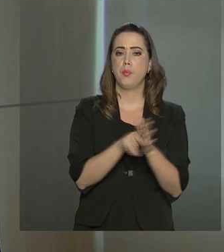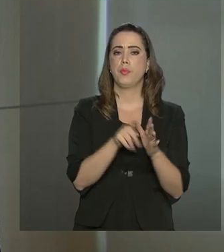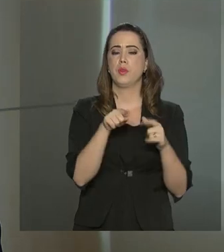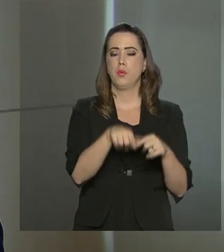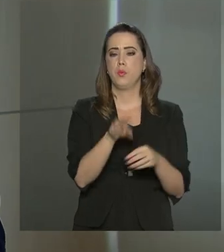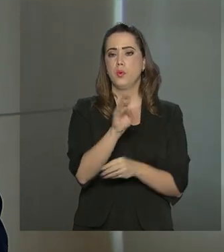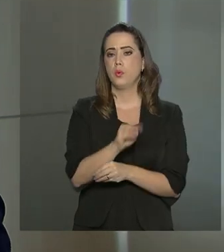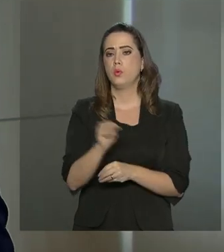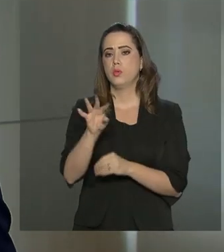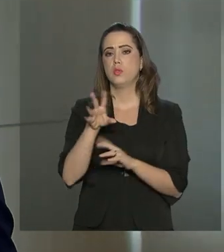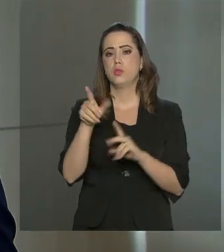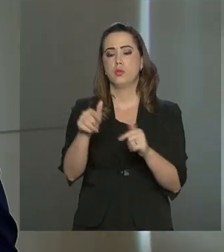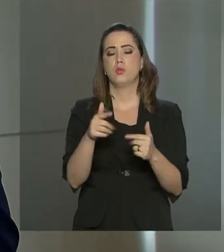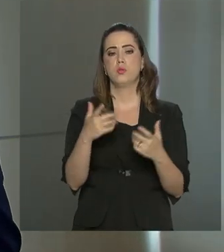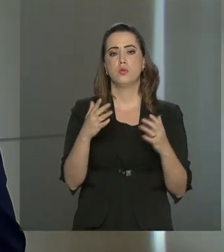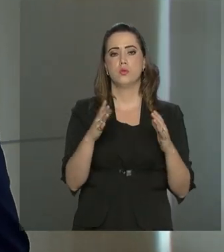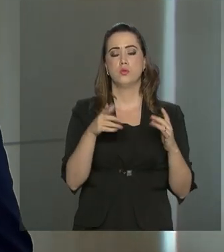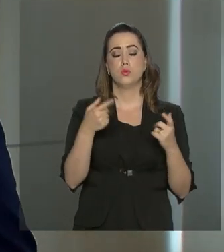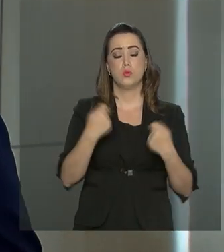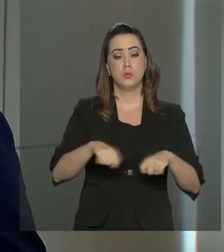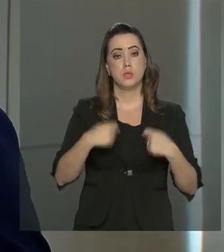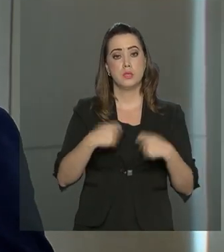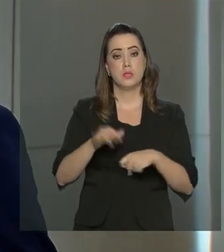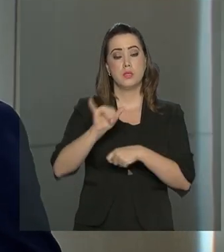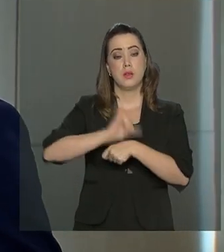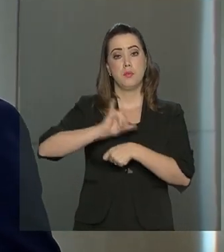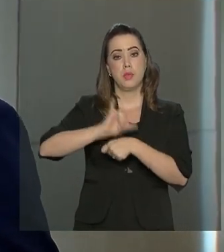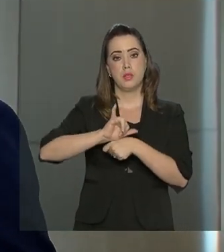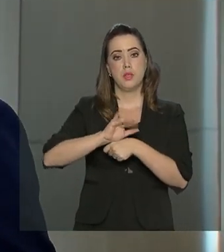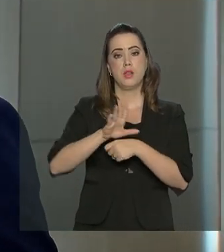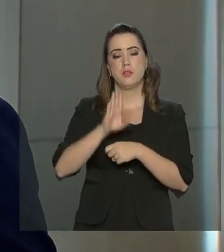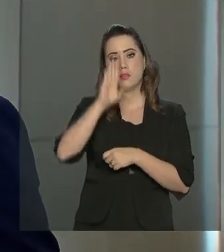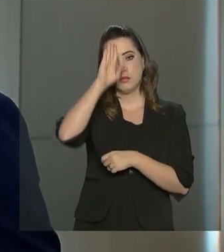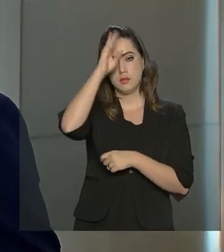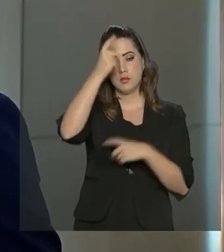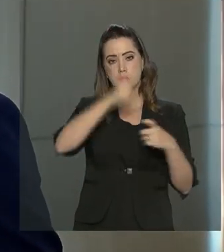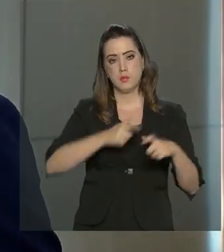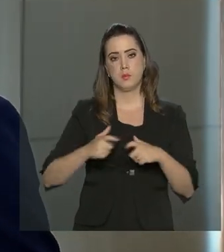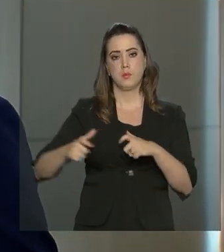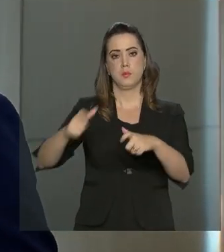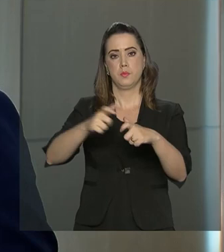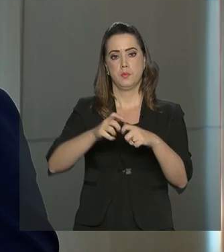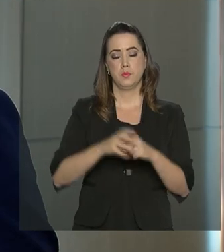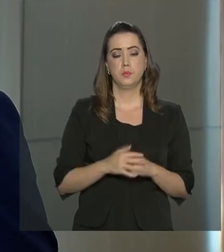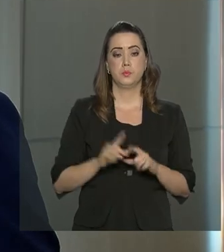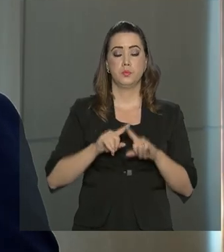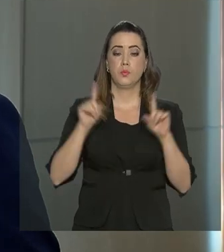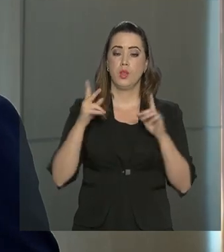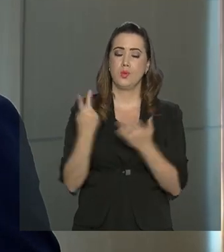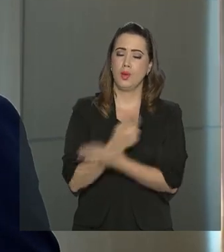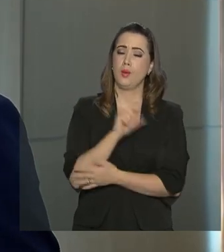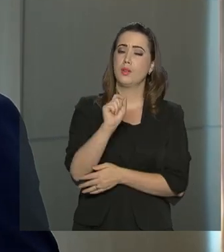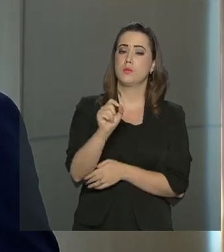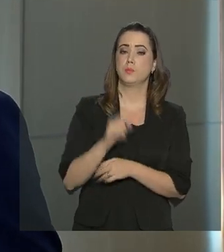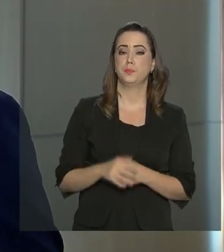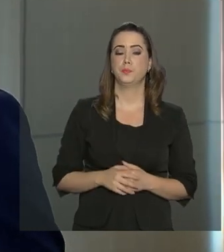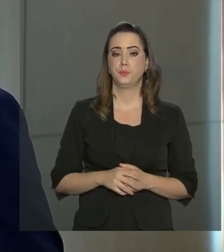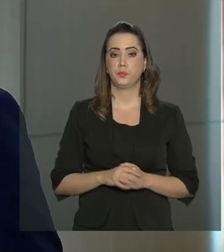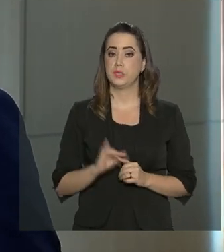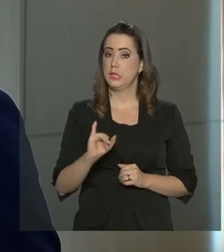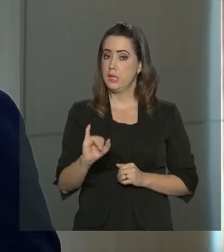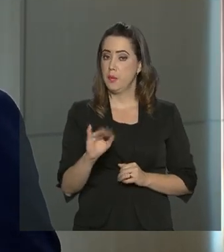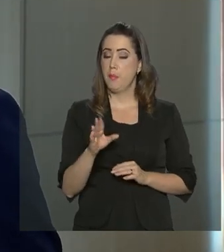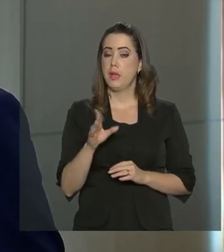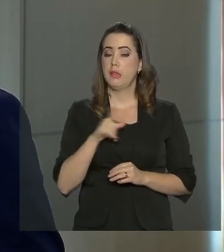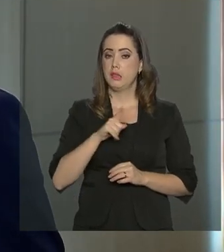atende a toda a carga de Boa Vista e das principais localidades. O que ocorre é que, para o